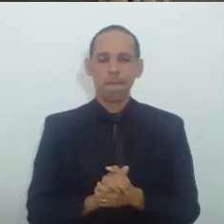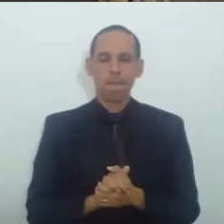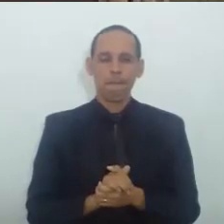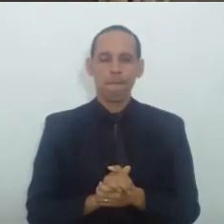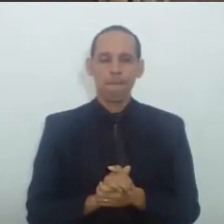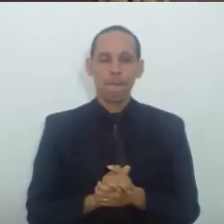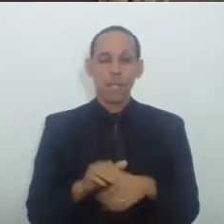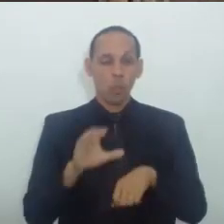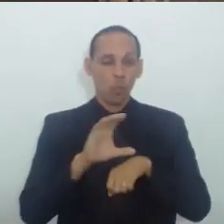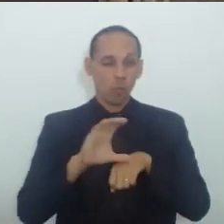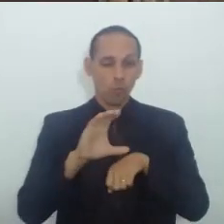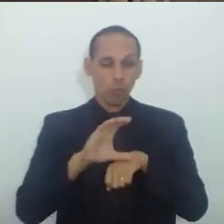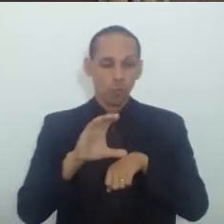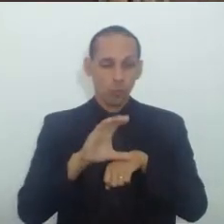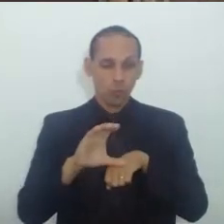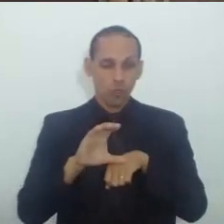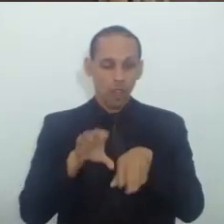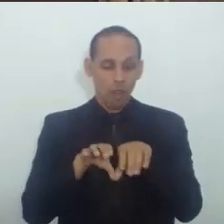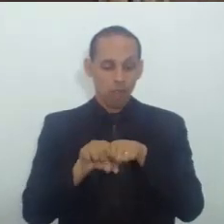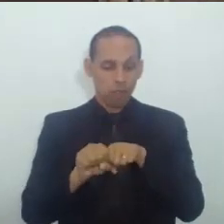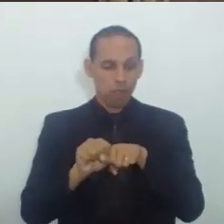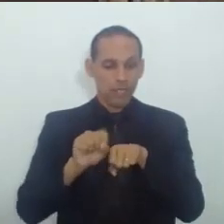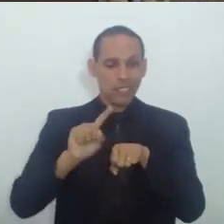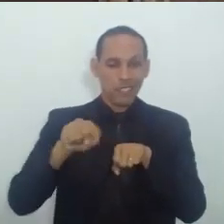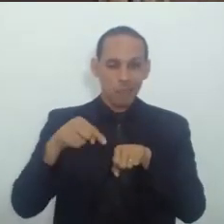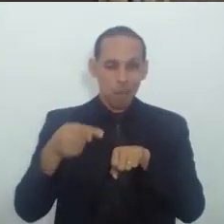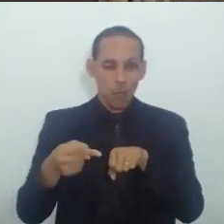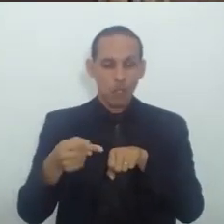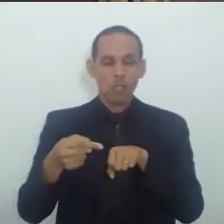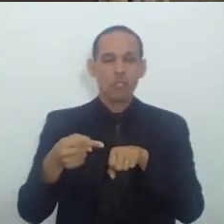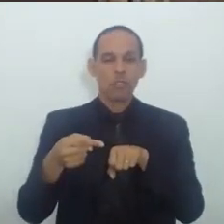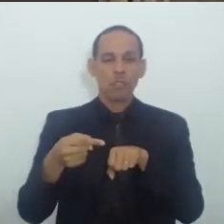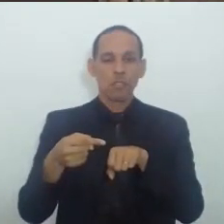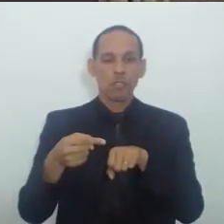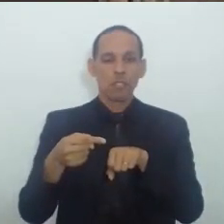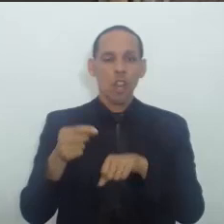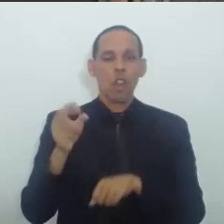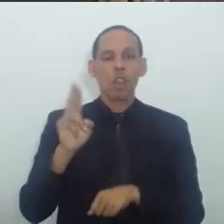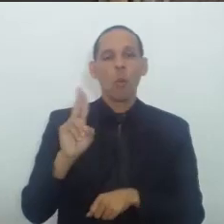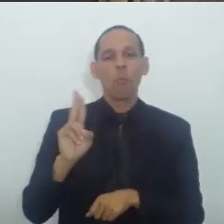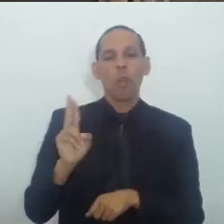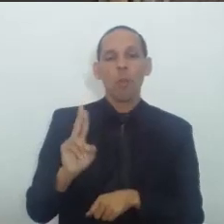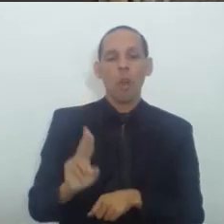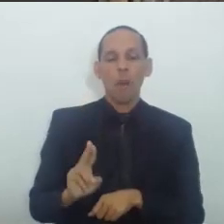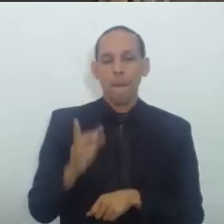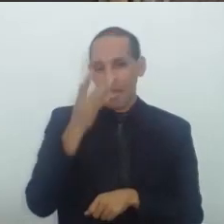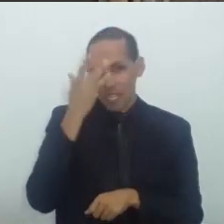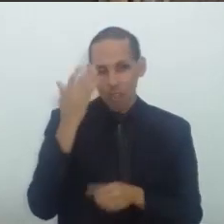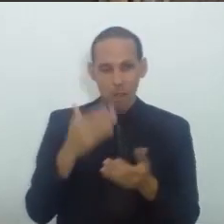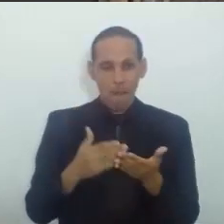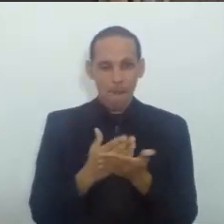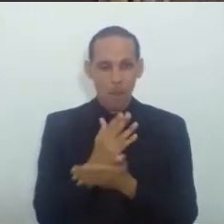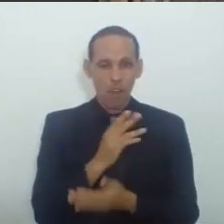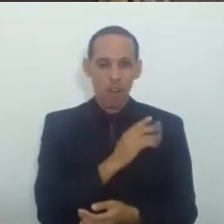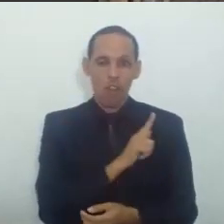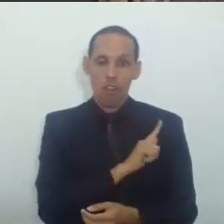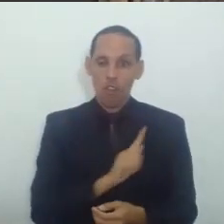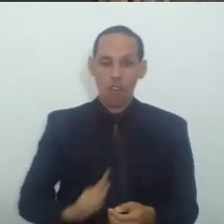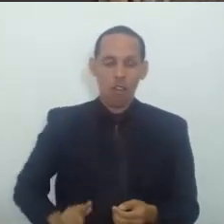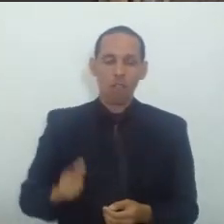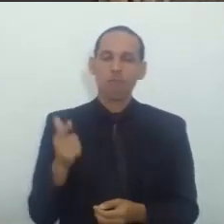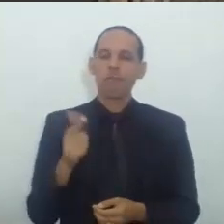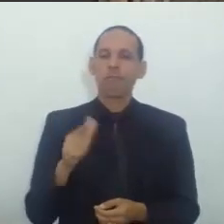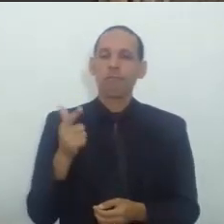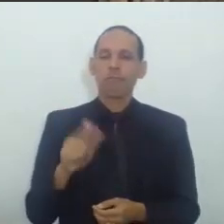curso De formação Não há Nomeação Dos aprovados Pela governadora A promoção